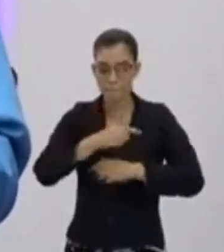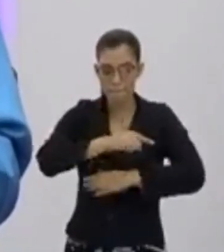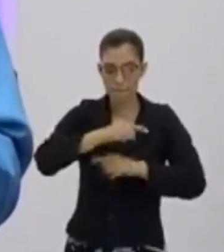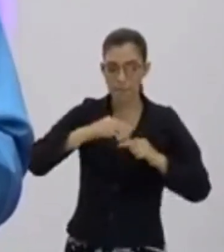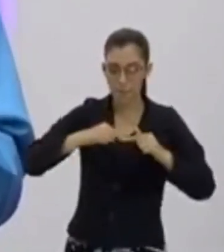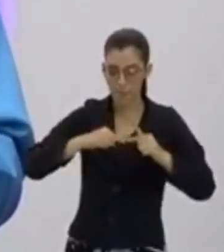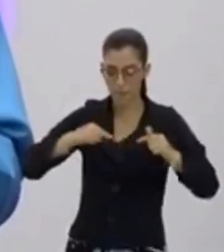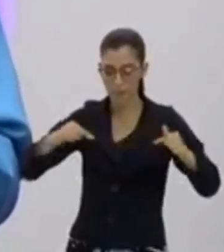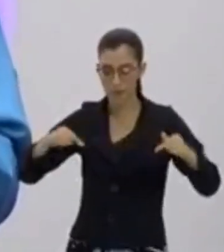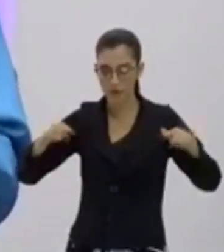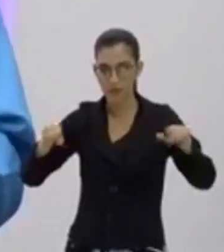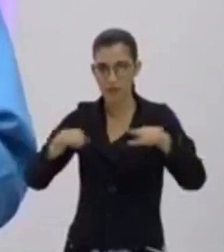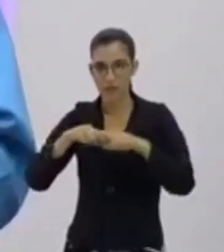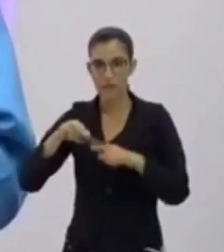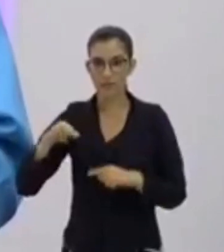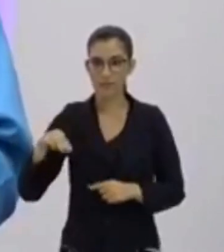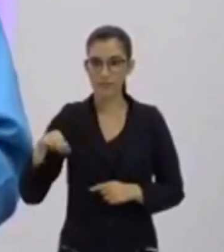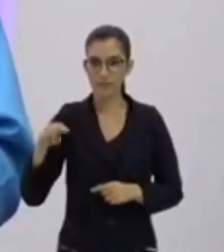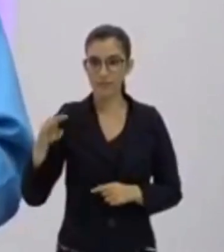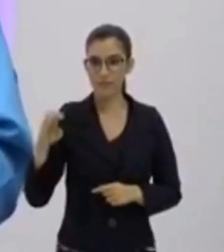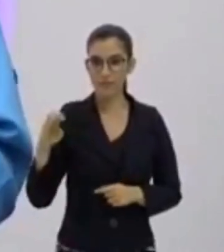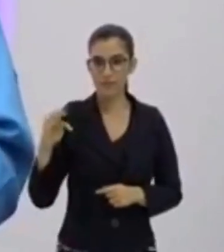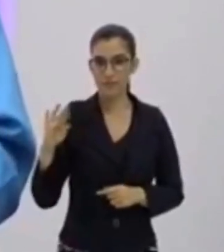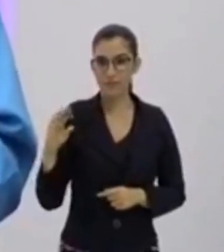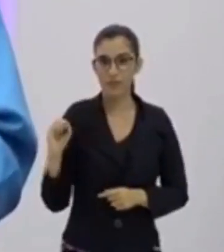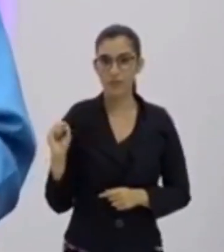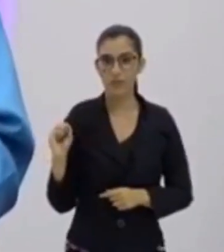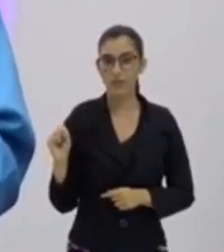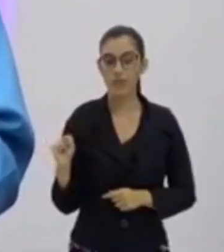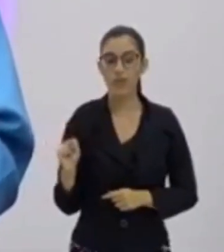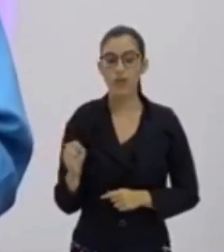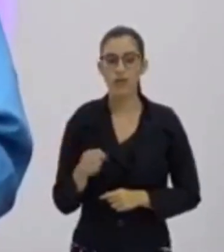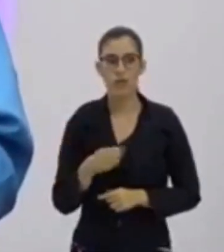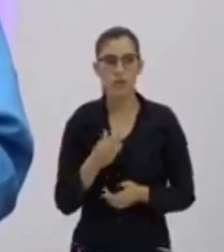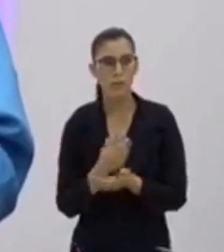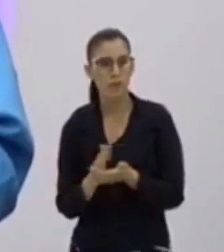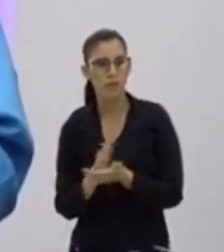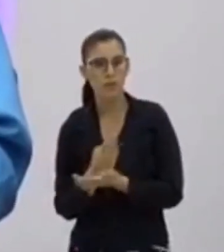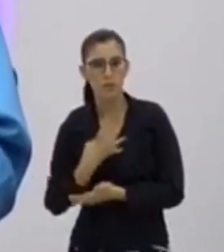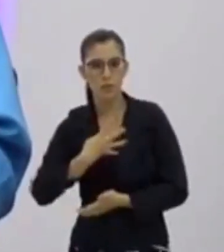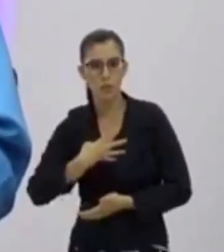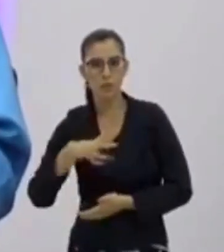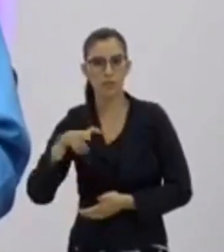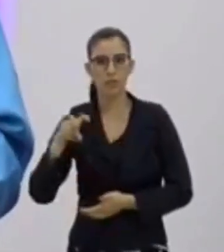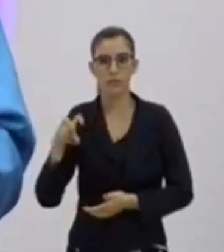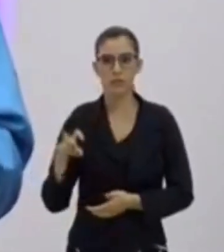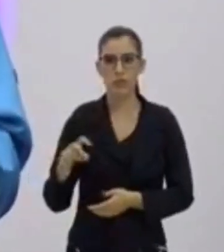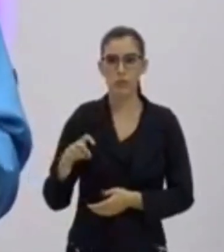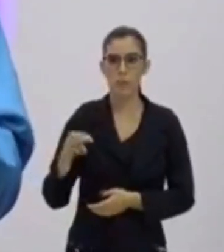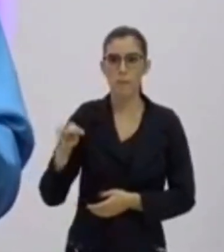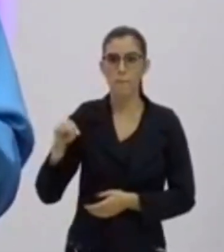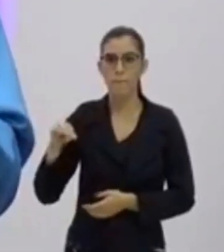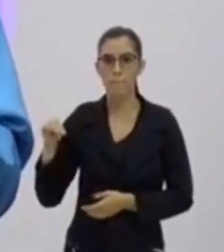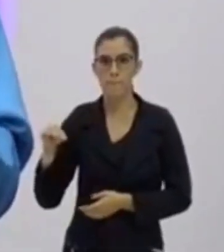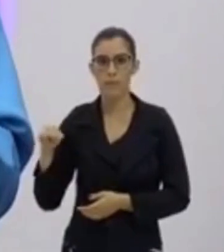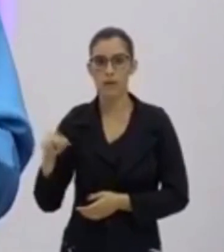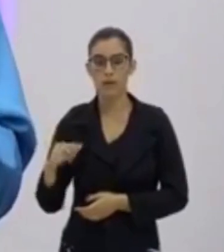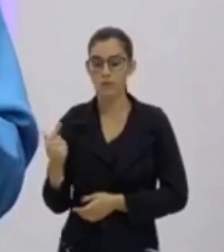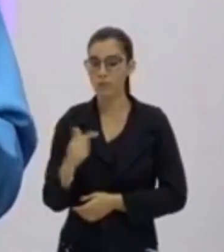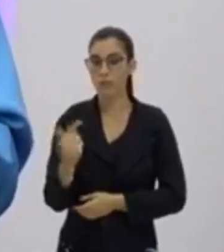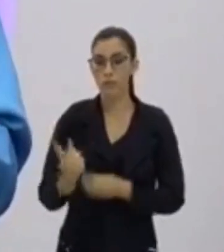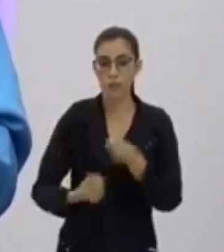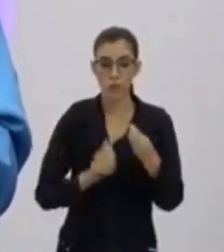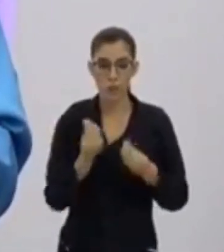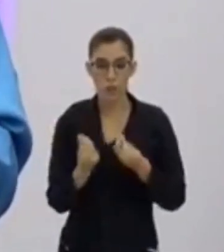5 metros quadrados. Então, não tem como você representar o seu tamanho real em uma folha de papel.